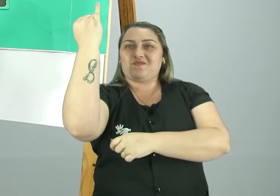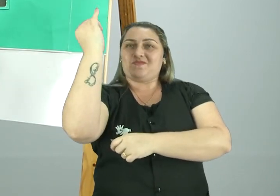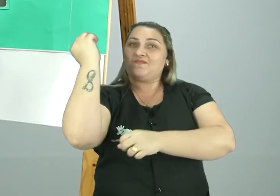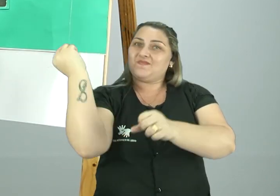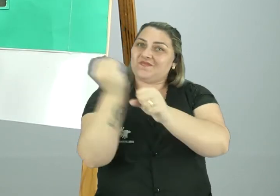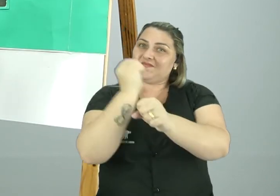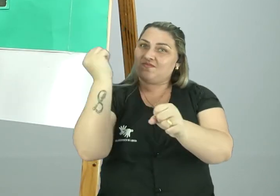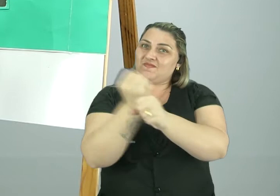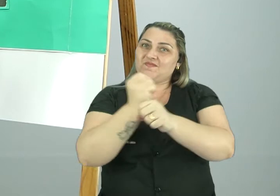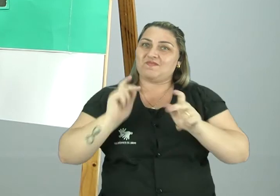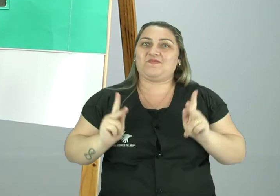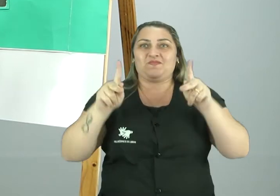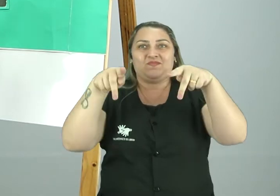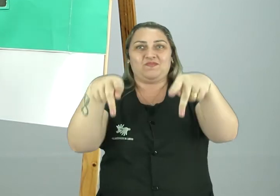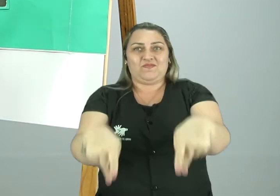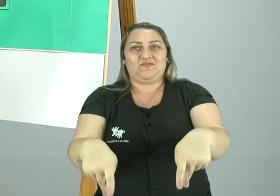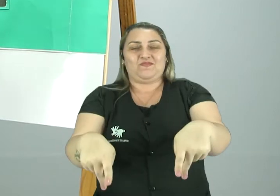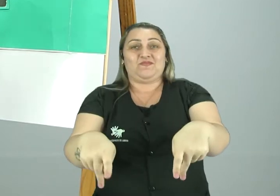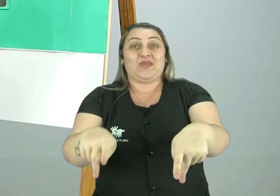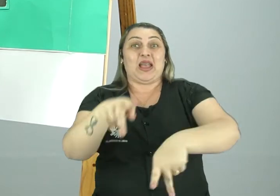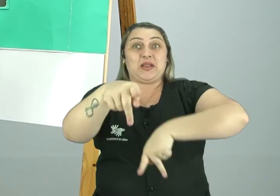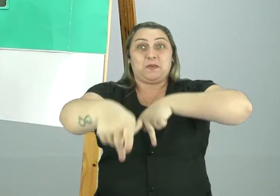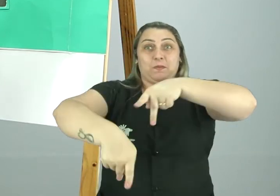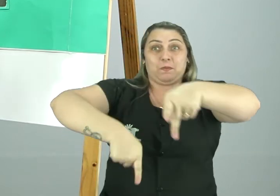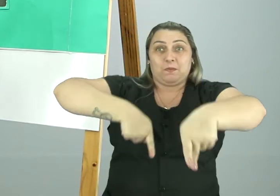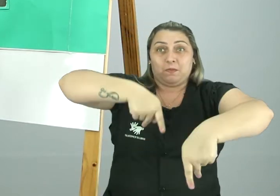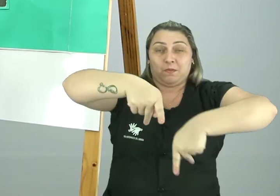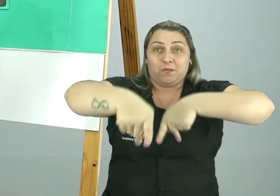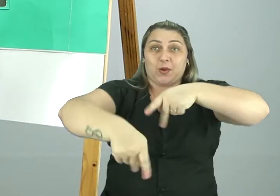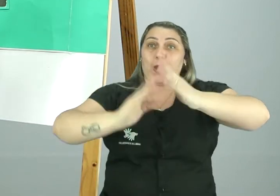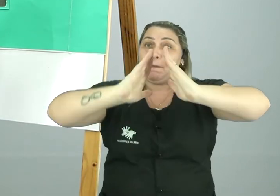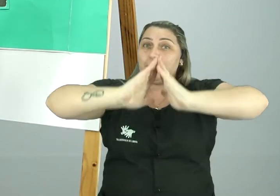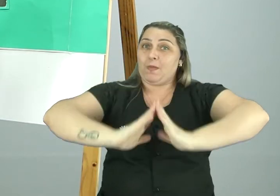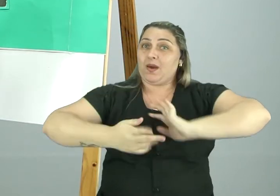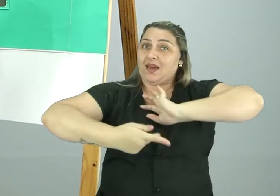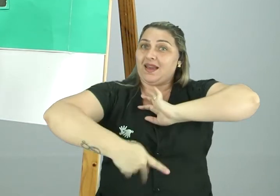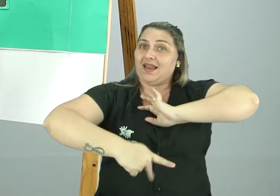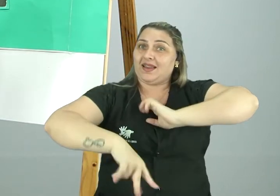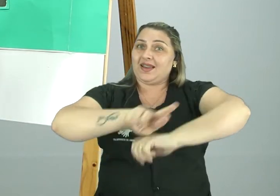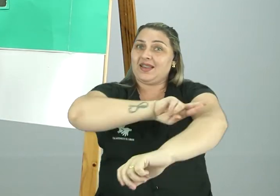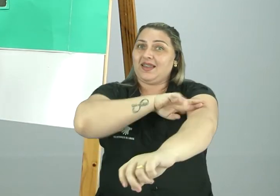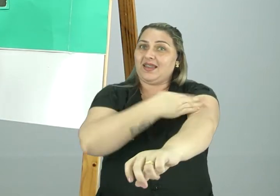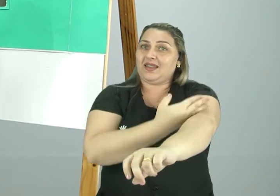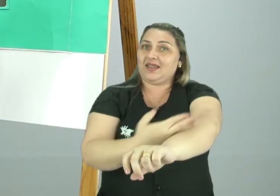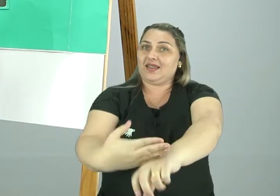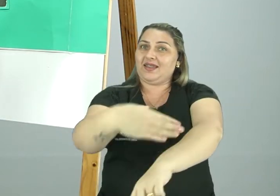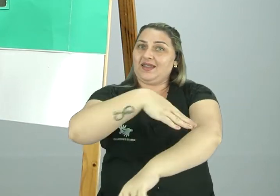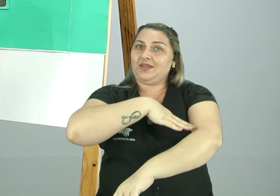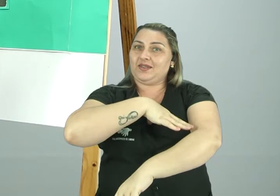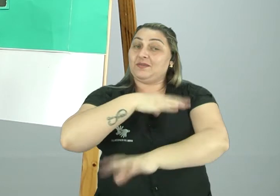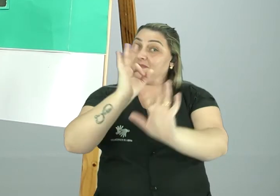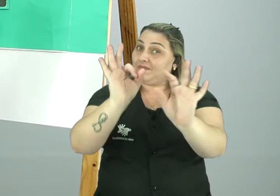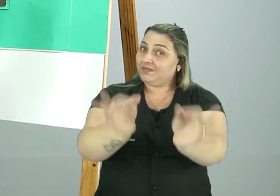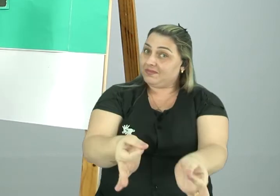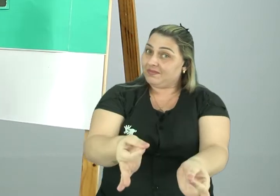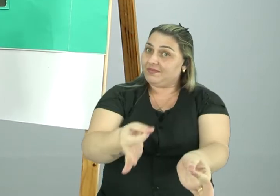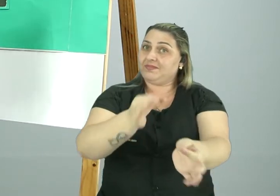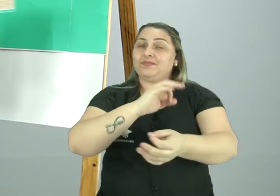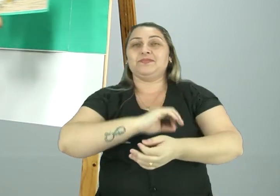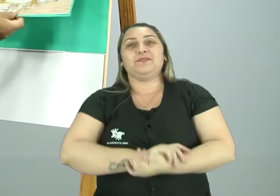a construção dessa ponte para os povos que moram aqui na cidade de Rio Branco. Certo?